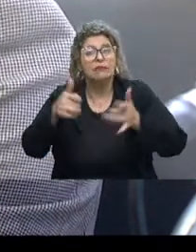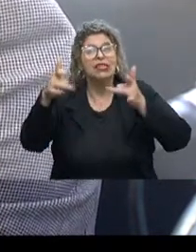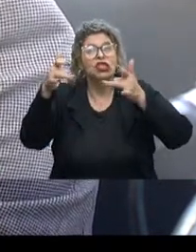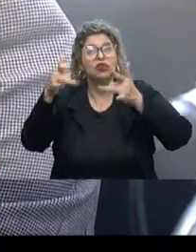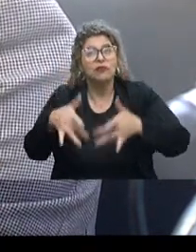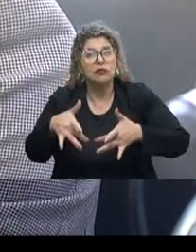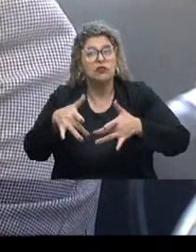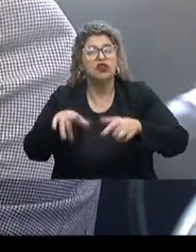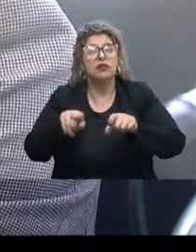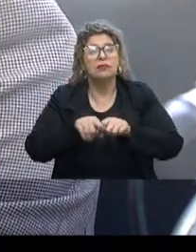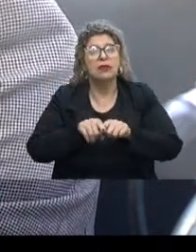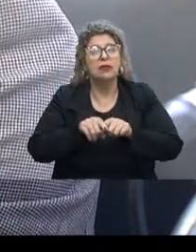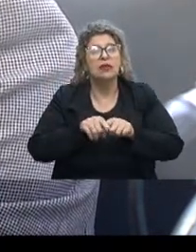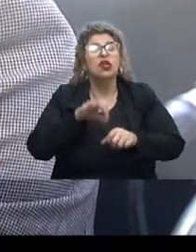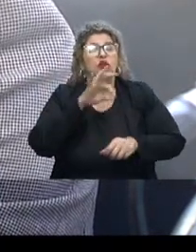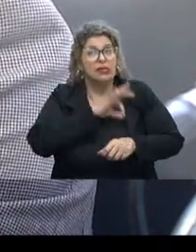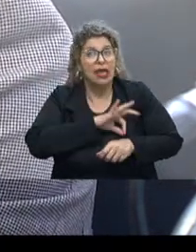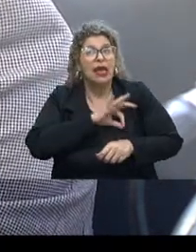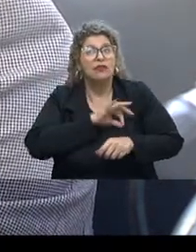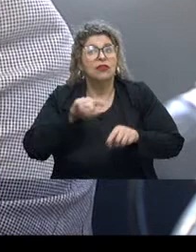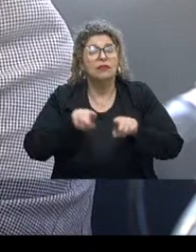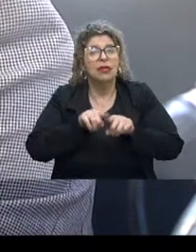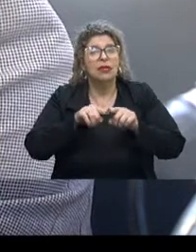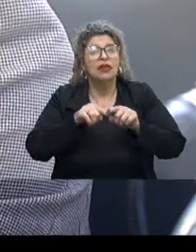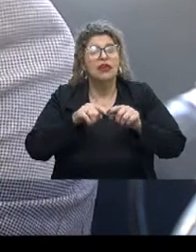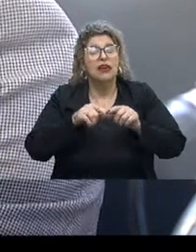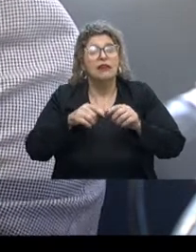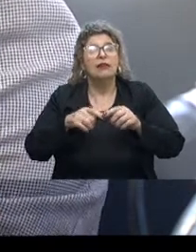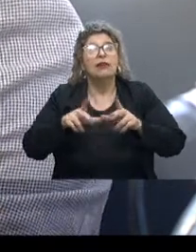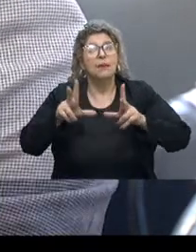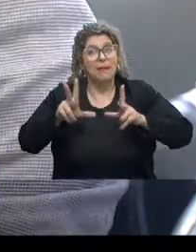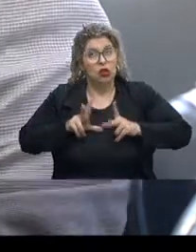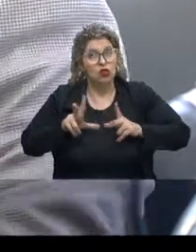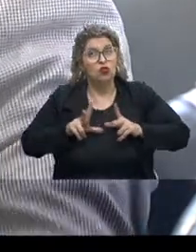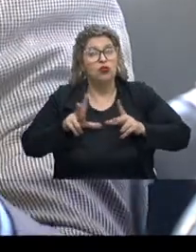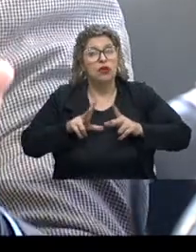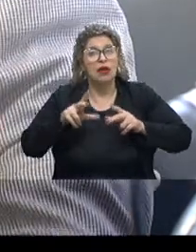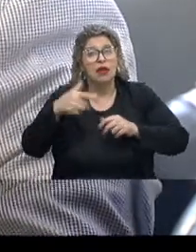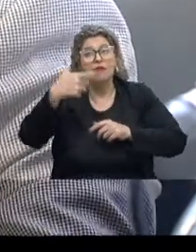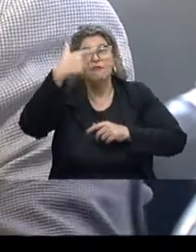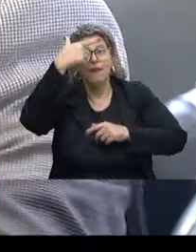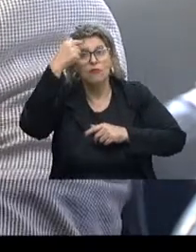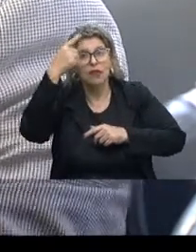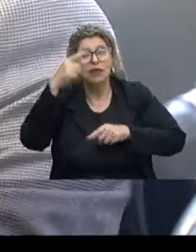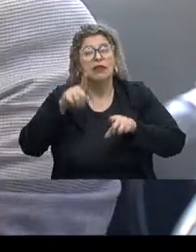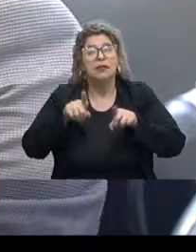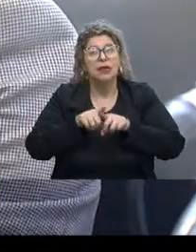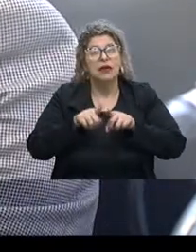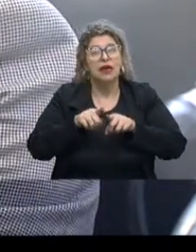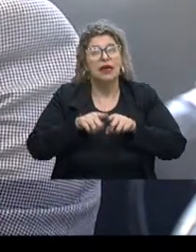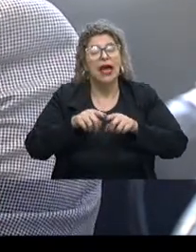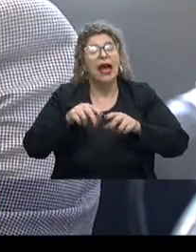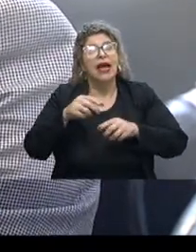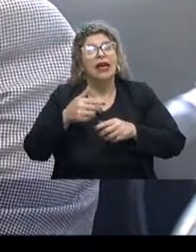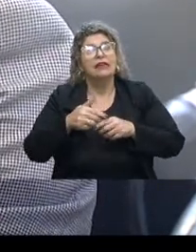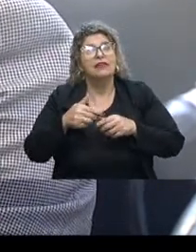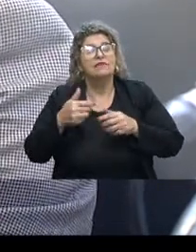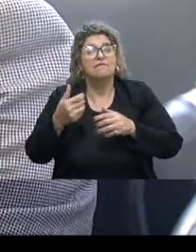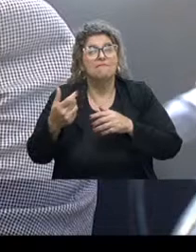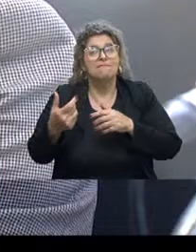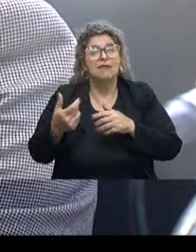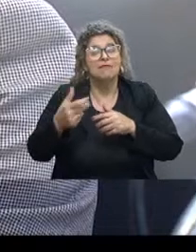em especial de pessoas de baixa renda no ensino superior privado. Haja visto que, infelizmente, ainda as universidades públicas não têm